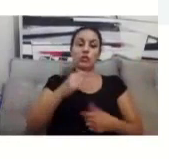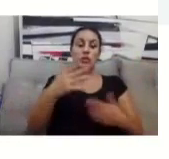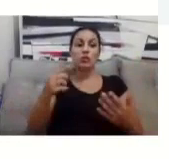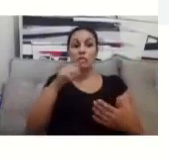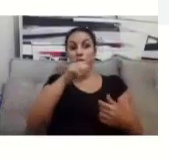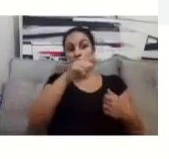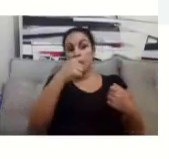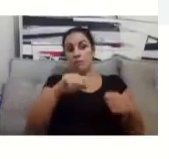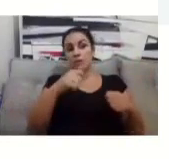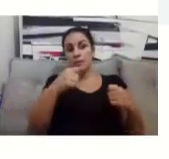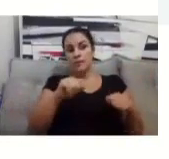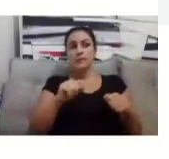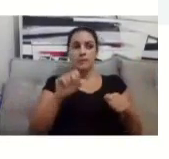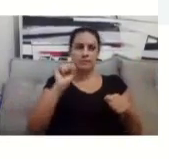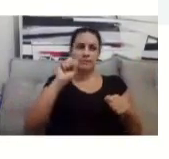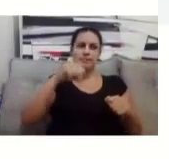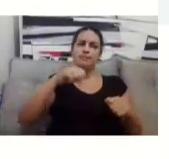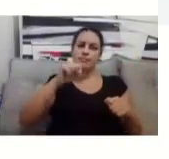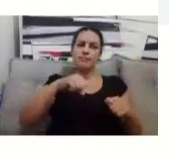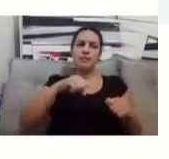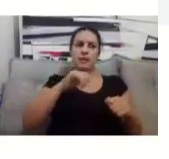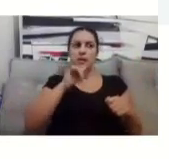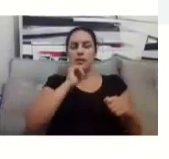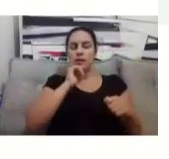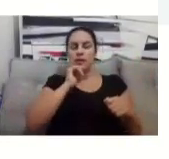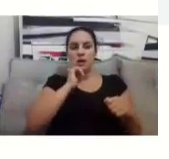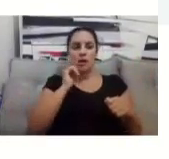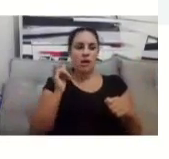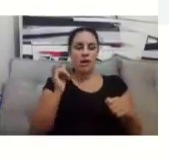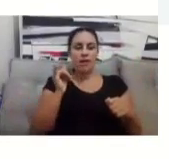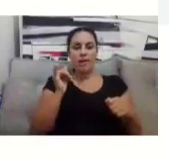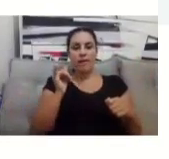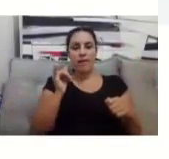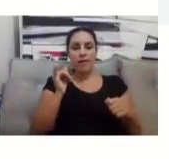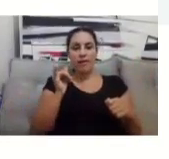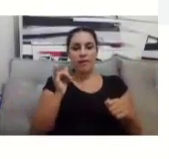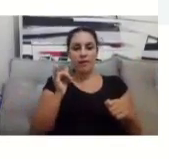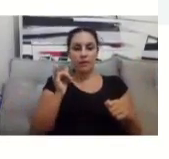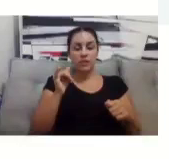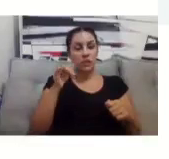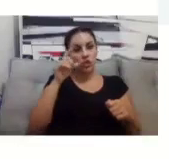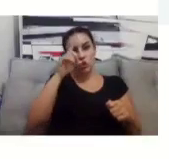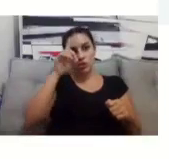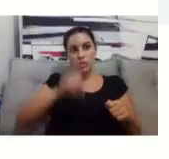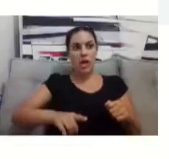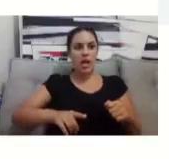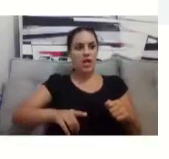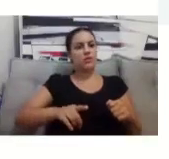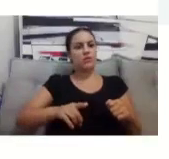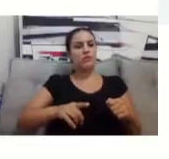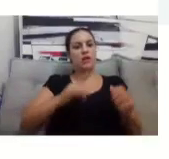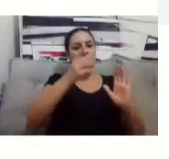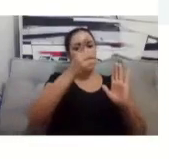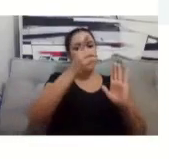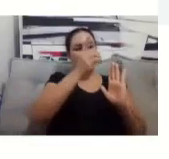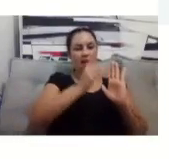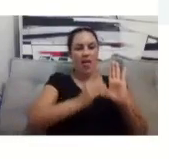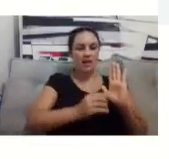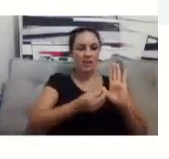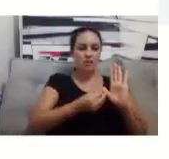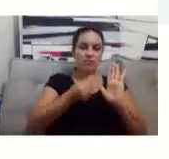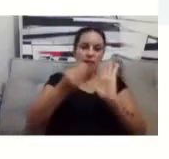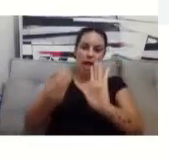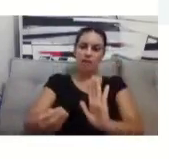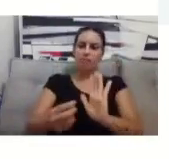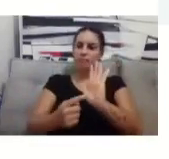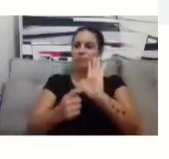segunda oportunidade, mas aí você não tem o direito do professor repor a aula para você, o que você pode solicitar é a